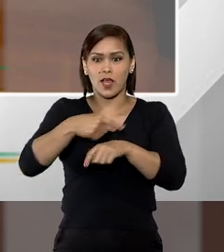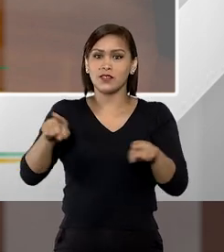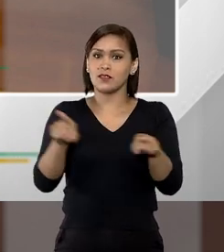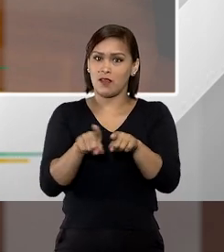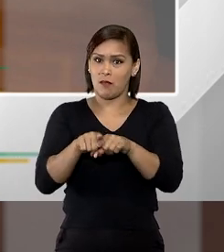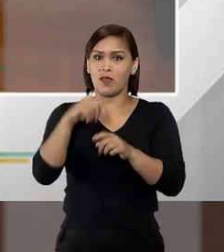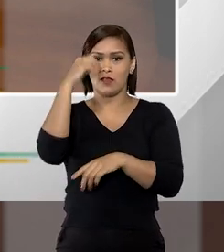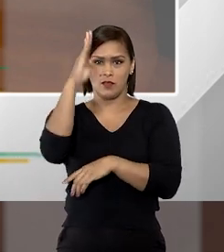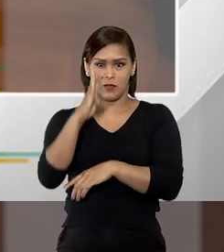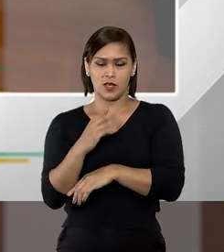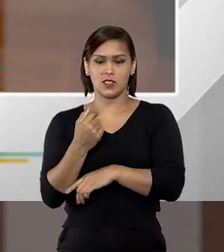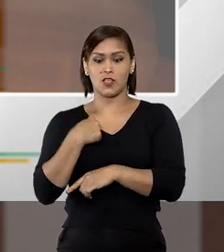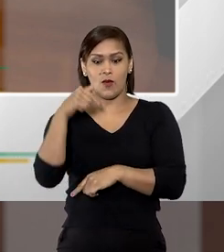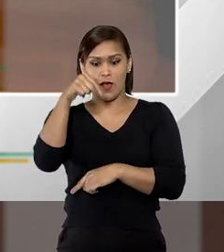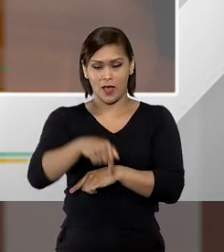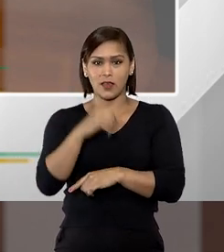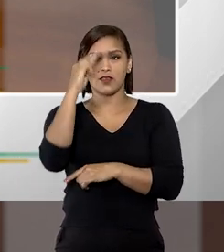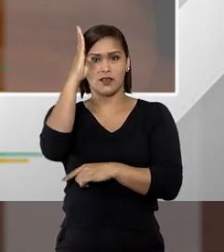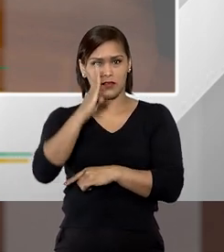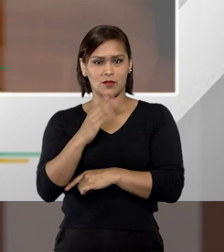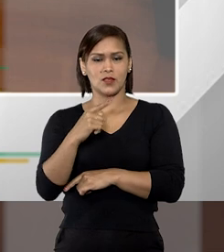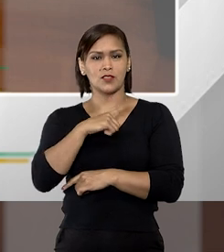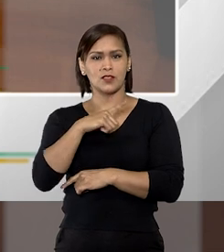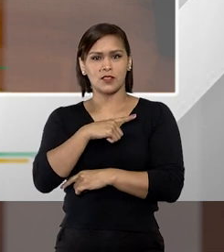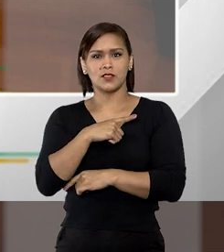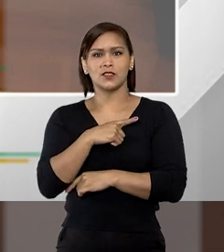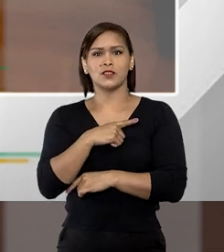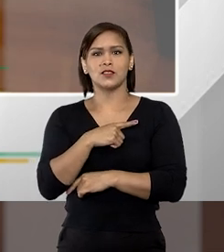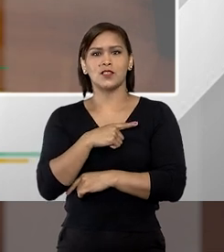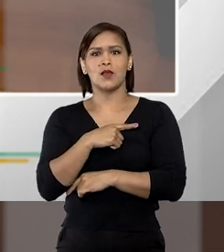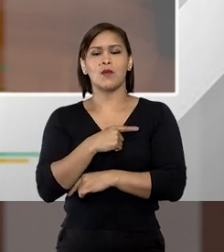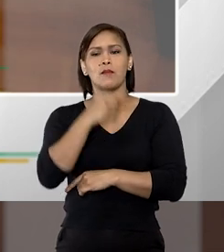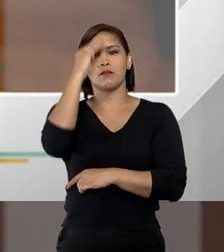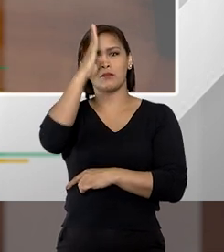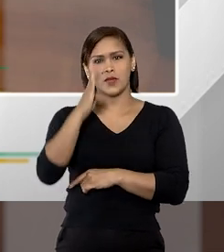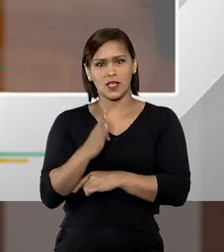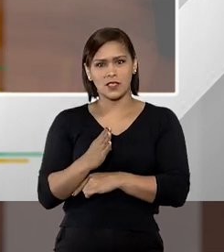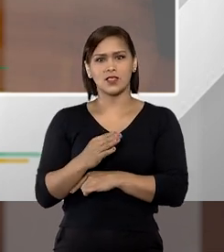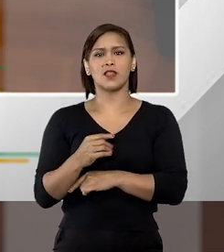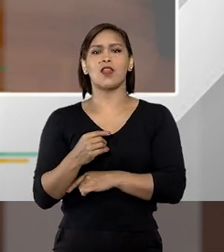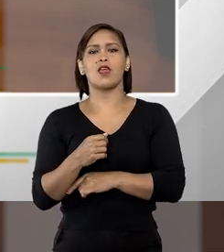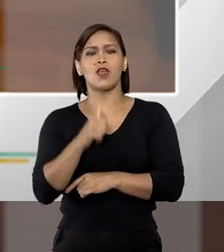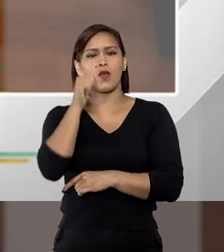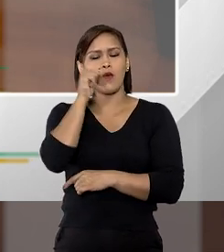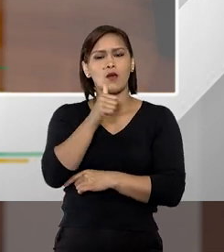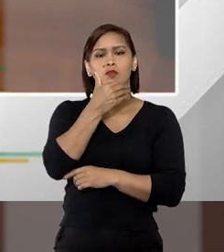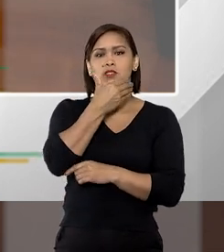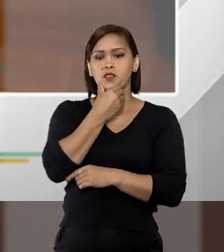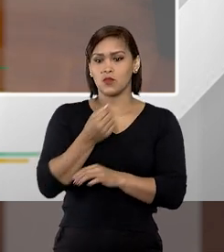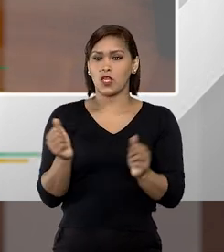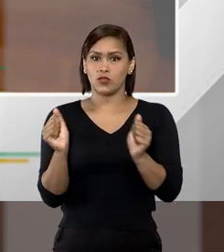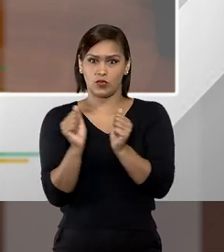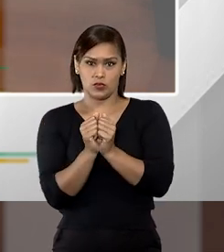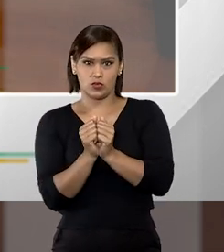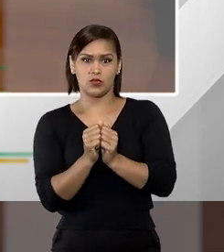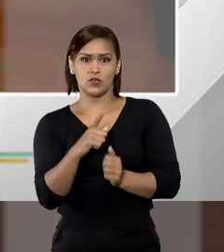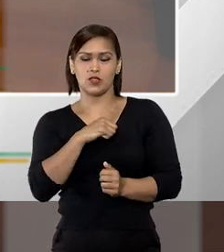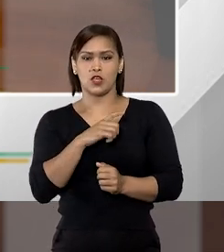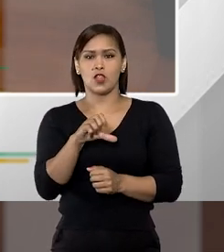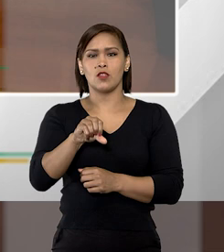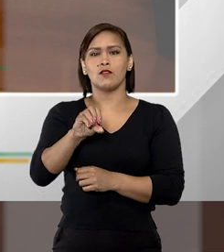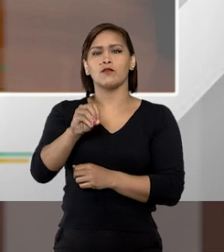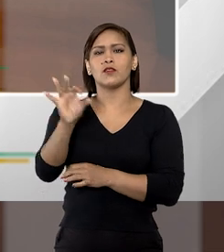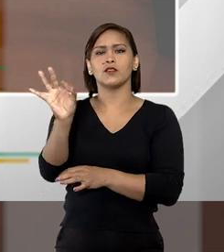no Brasil, nós aqui no Brasil, nós temos, entre brasileiros e mesmo brasileiras, brasileiros e brasileiras, nós temos